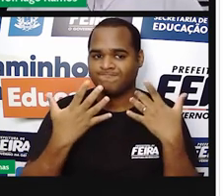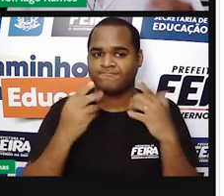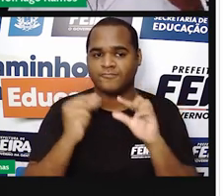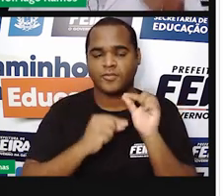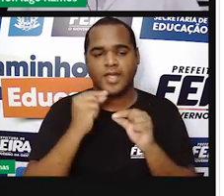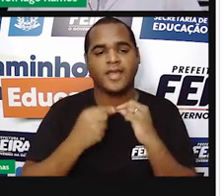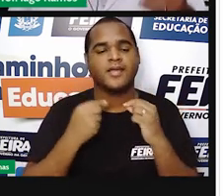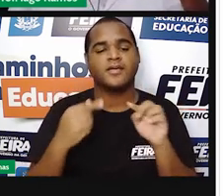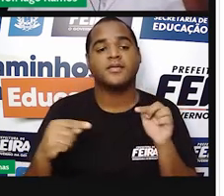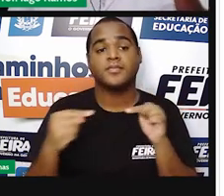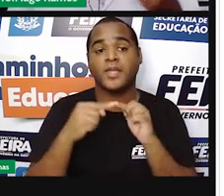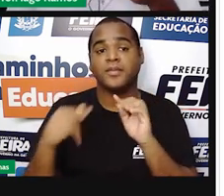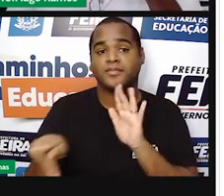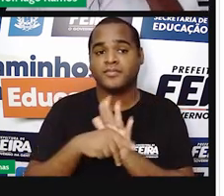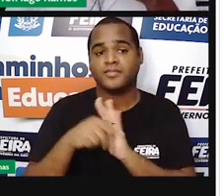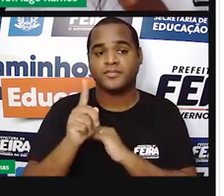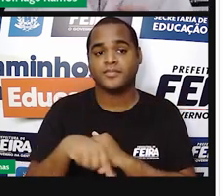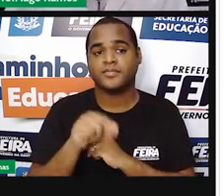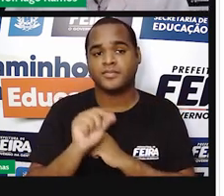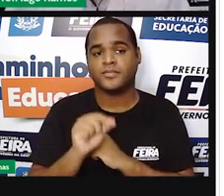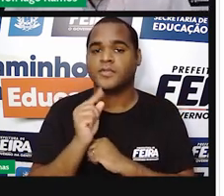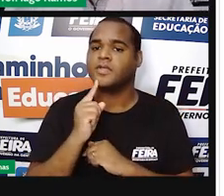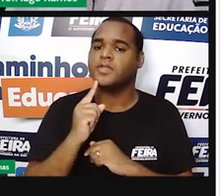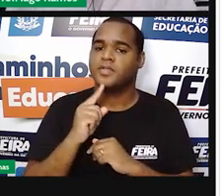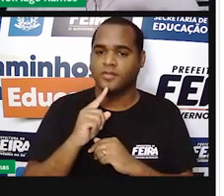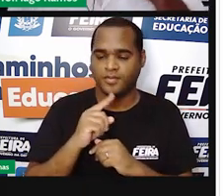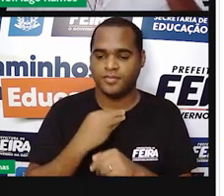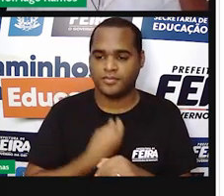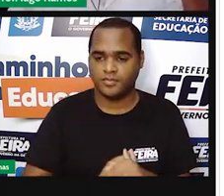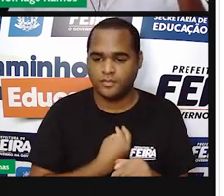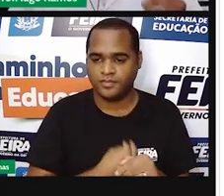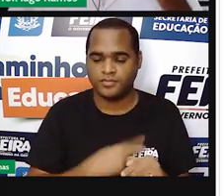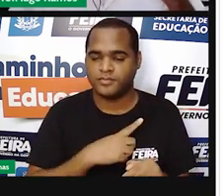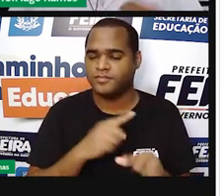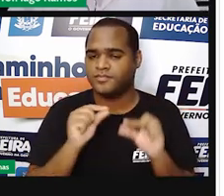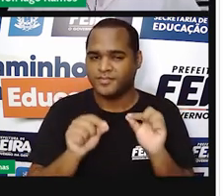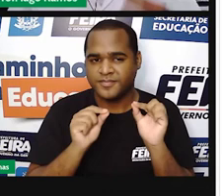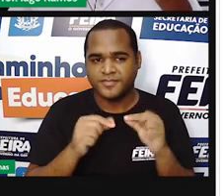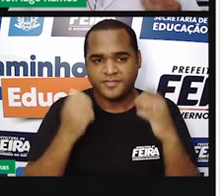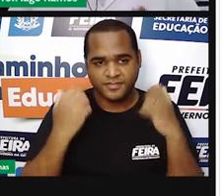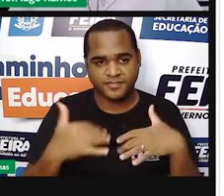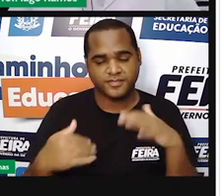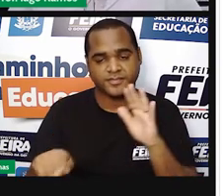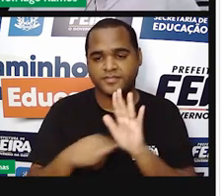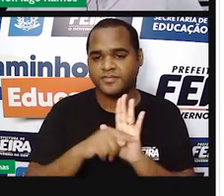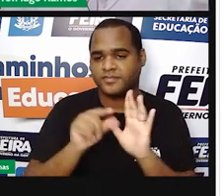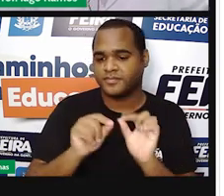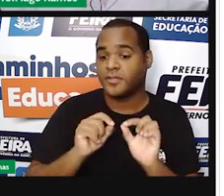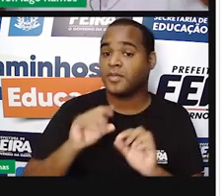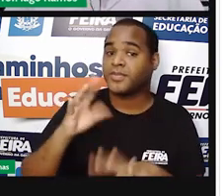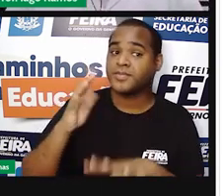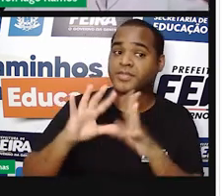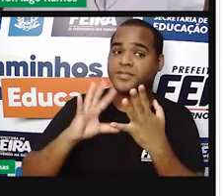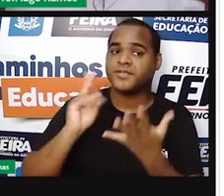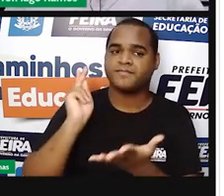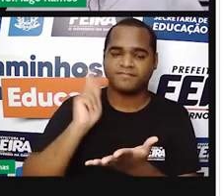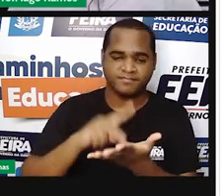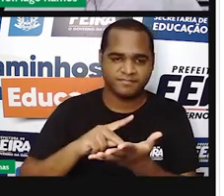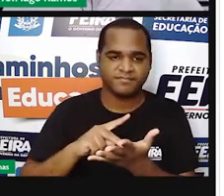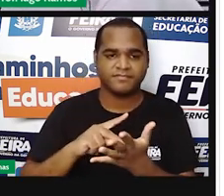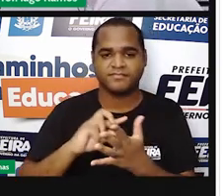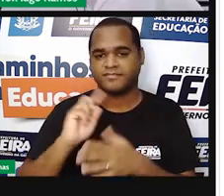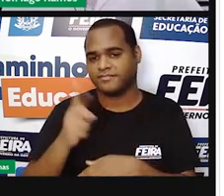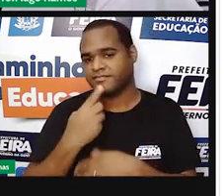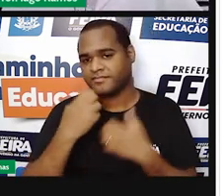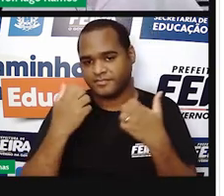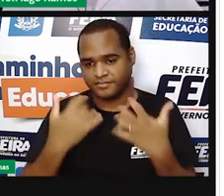fazem parte do mundo real, eles fazem parte de situações que cercam o